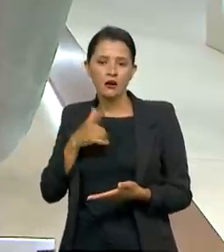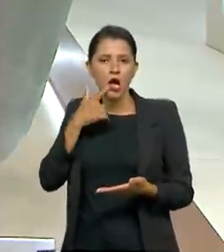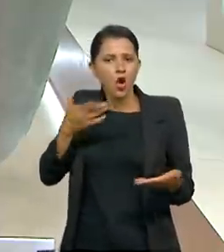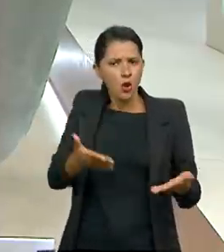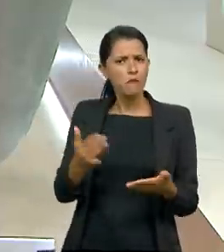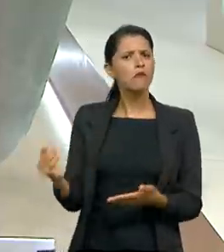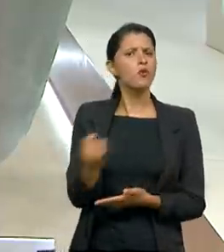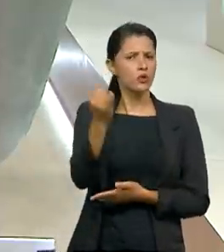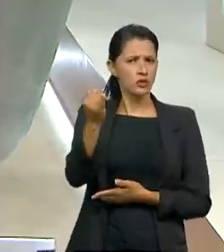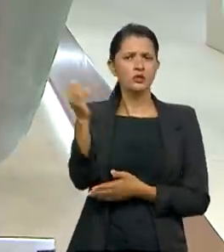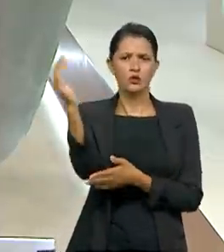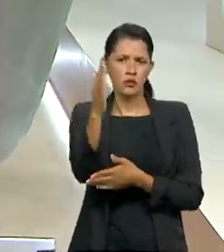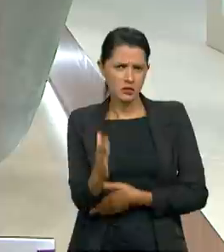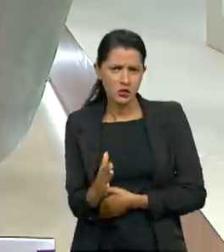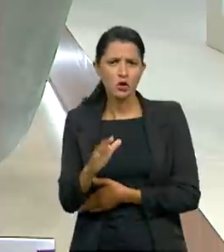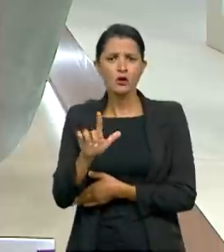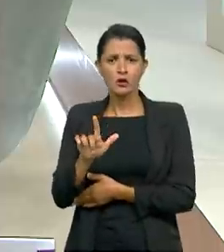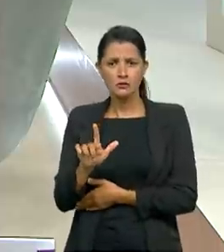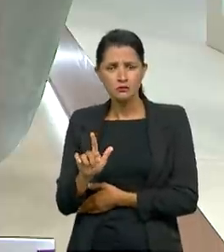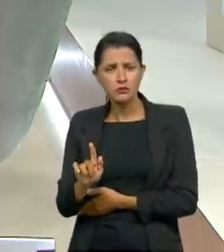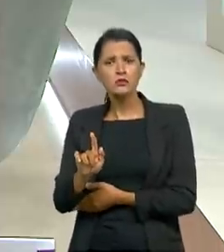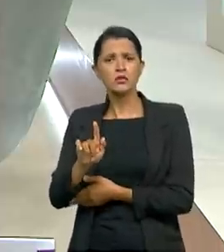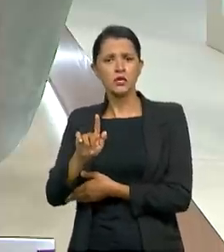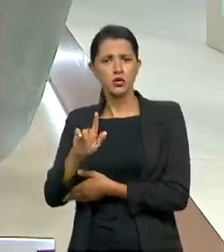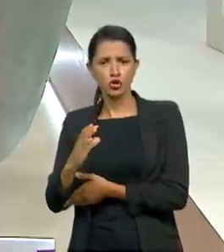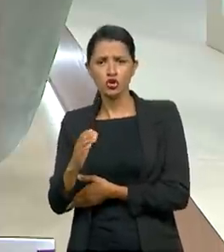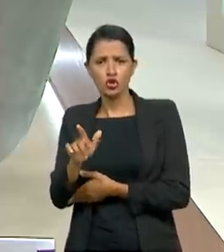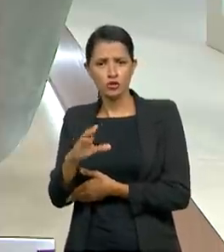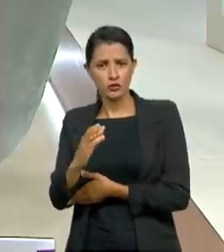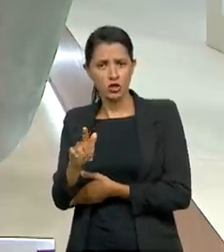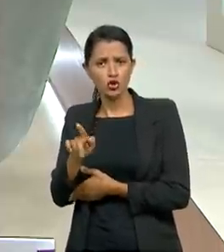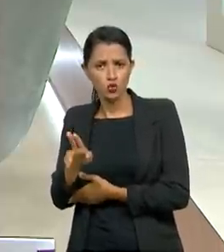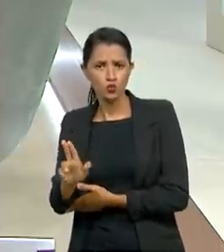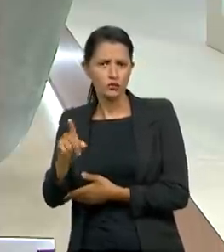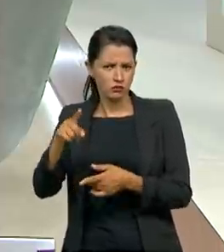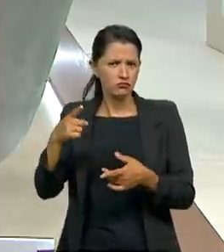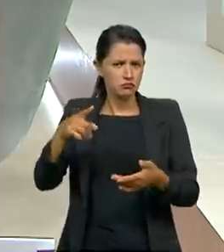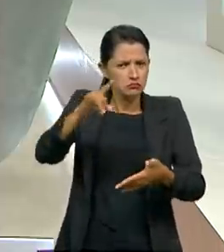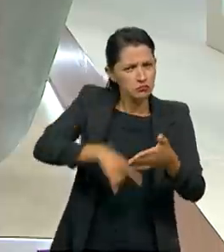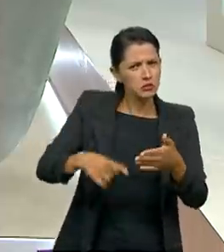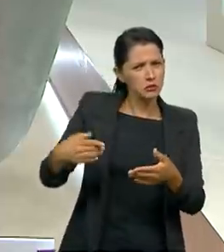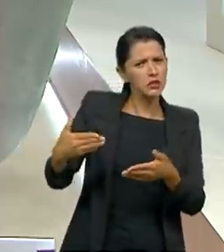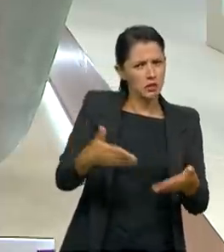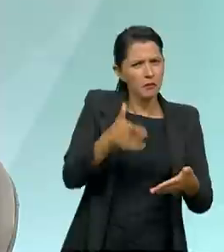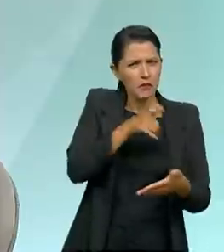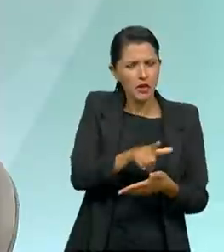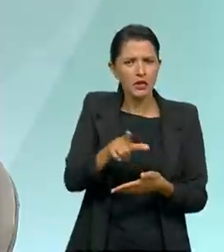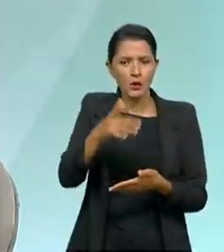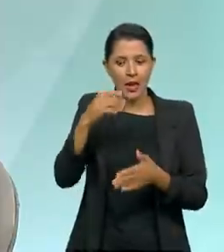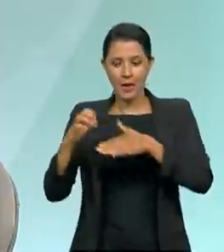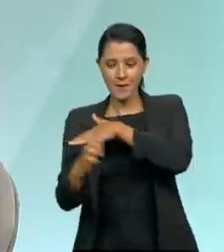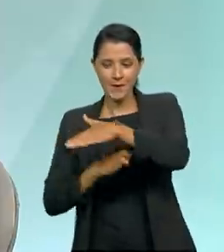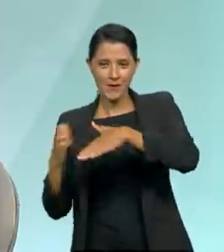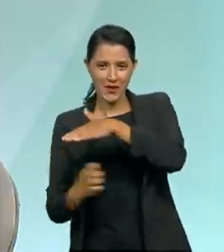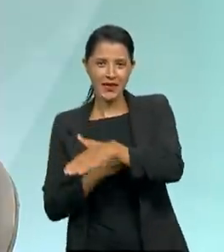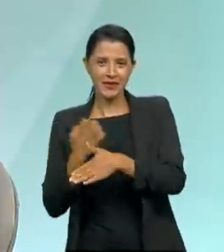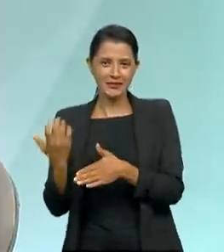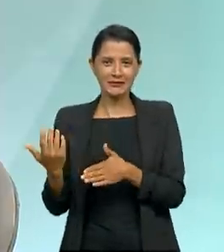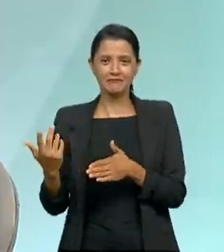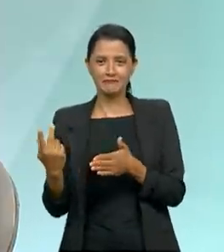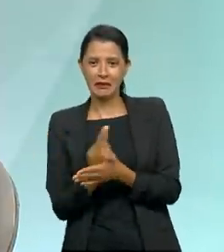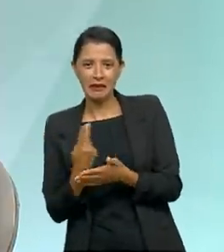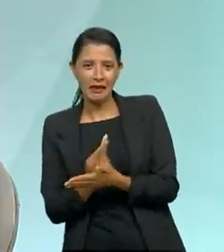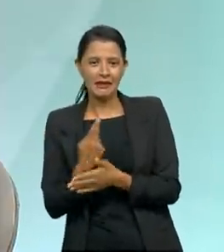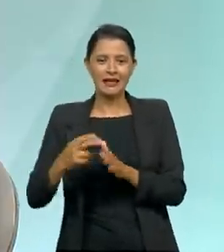nos últimos anos. A CGU também participa desses acordos, que é quando as empresas cometeram irregularidades na prestação de serviços públicos